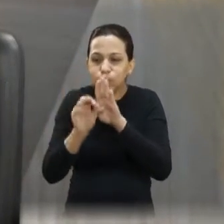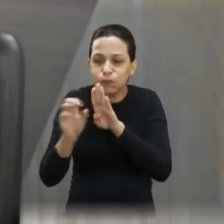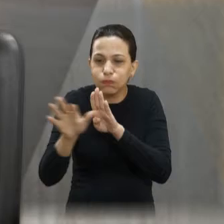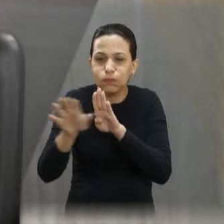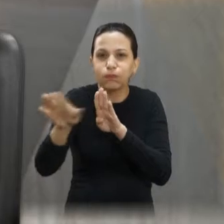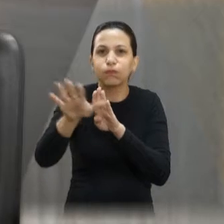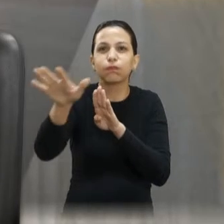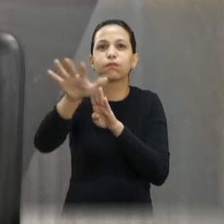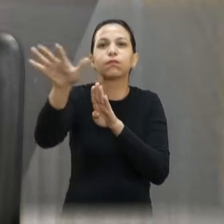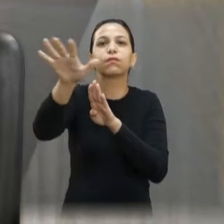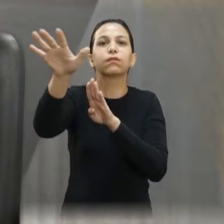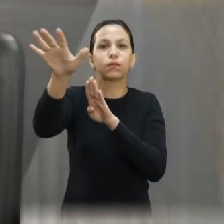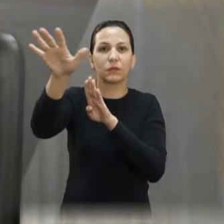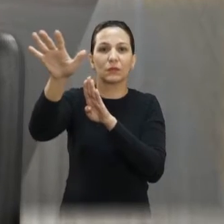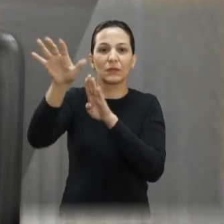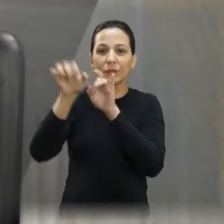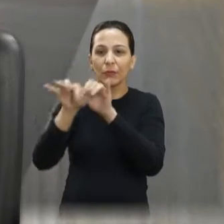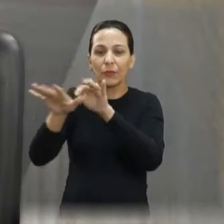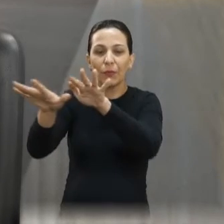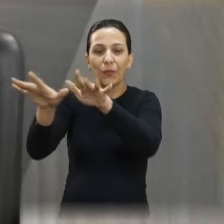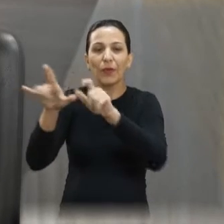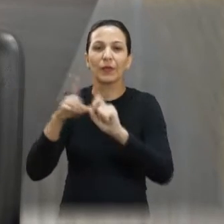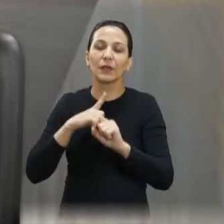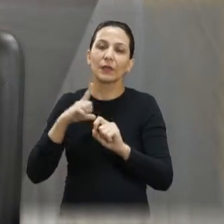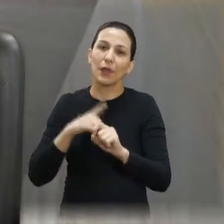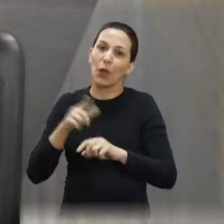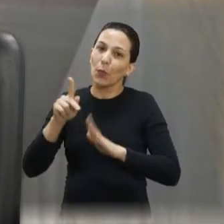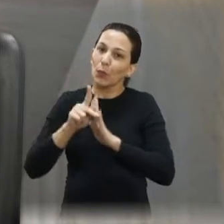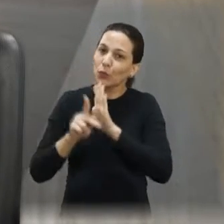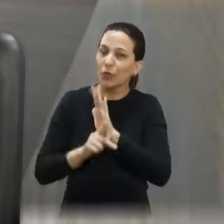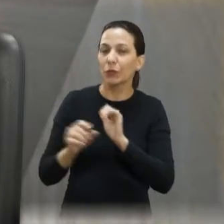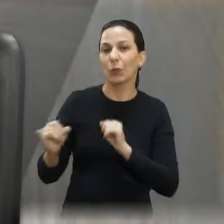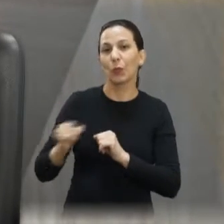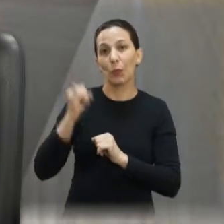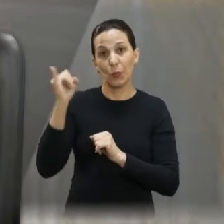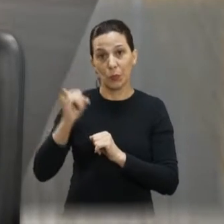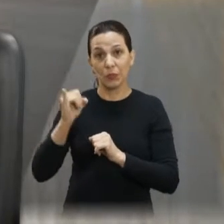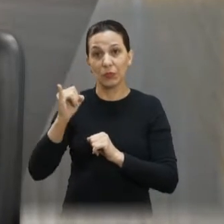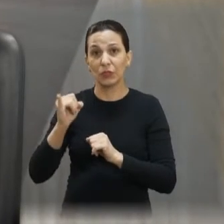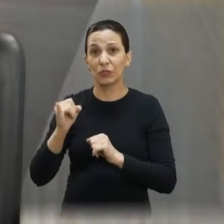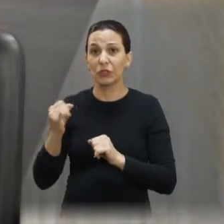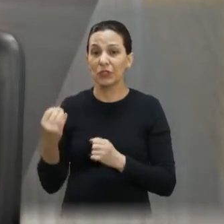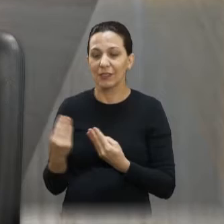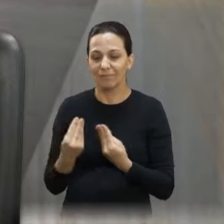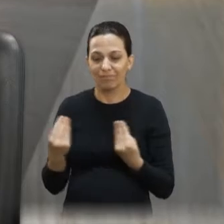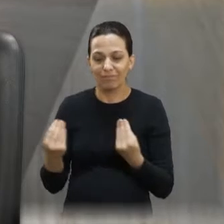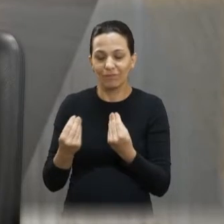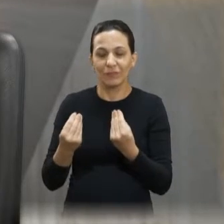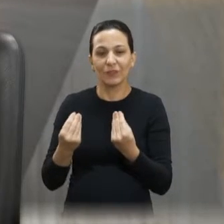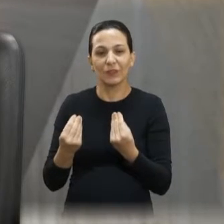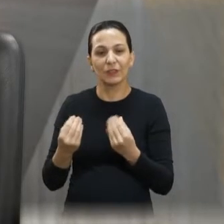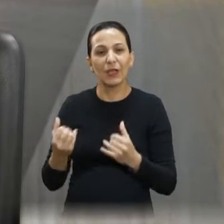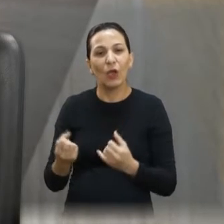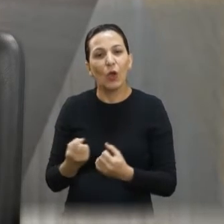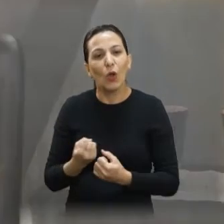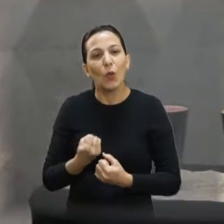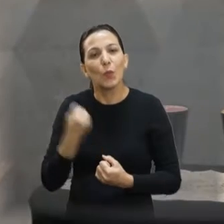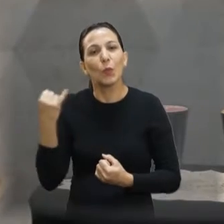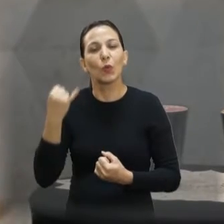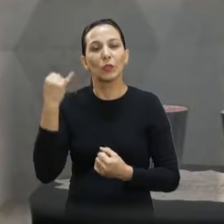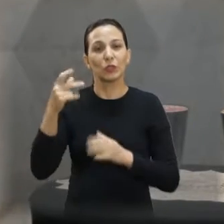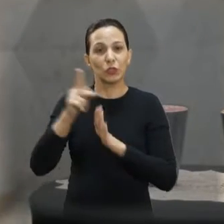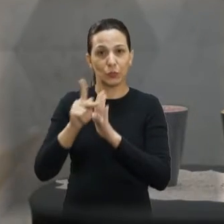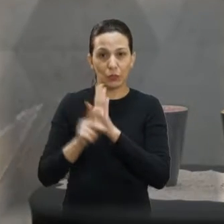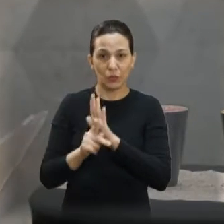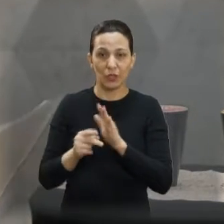se acionar. Então, é um projeto super importante. A eficiência do projeto, a essência do projeto é cuidado com as vidas. Certo,